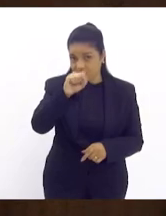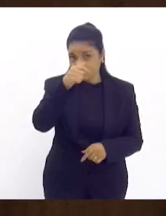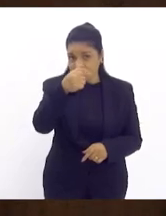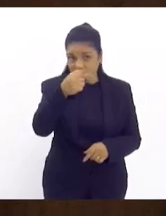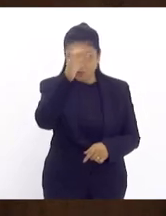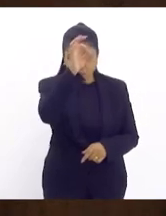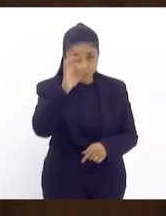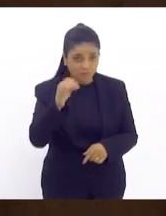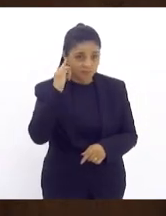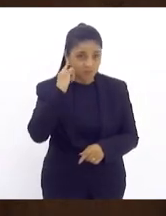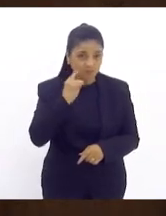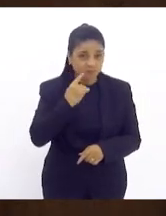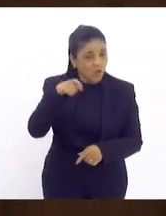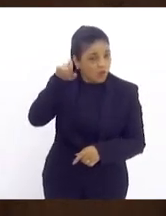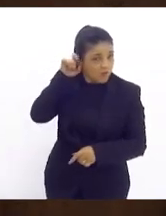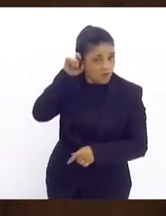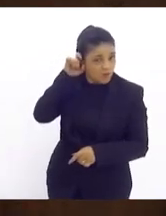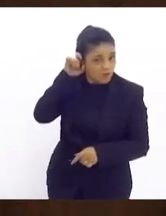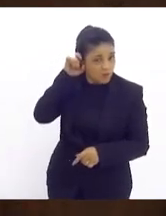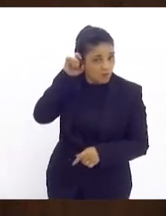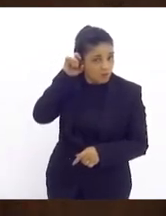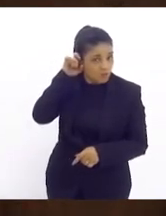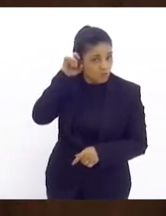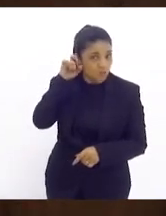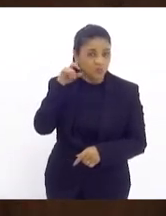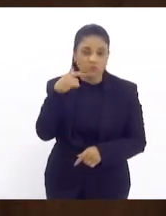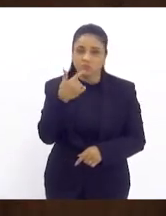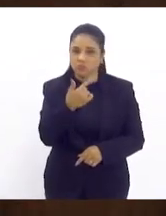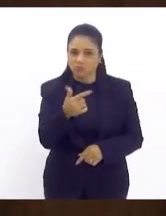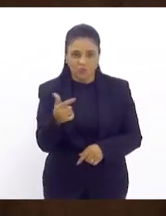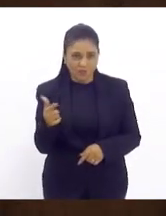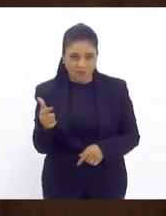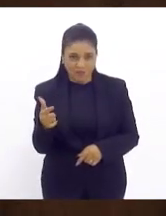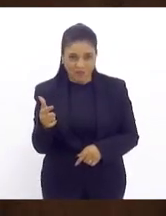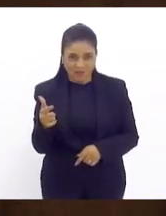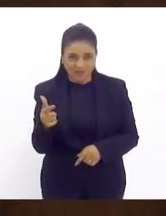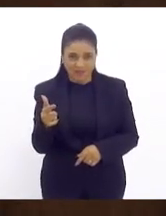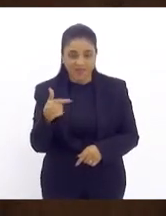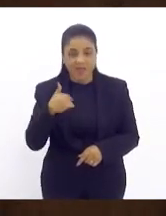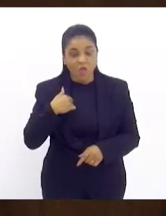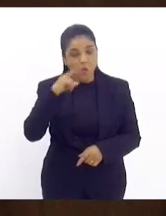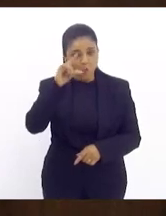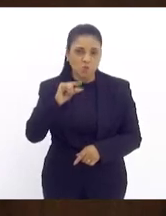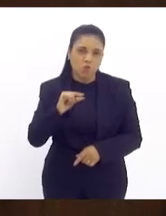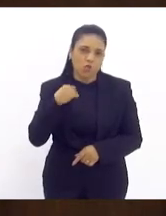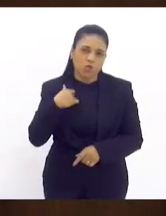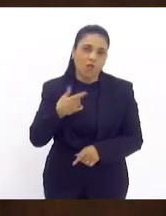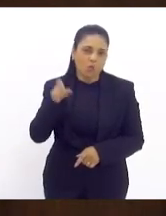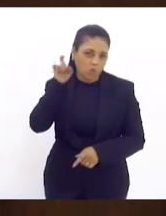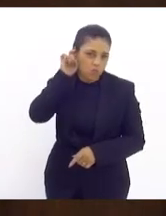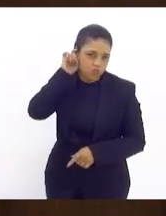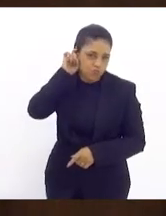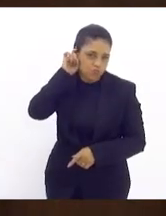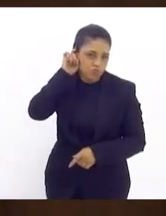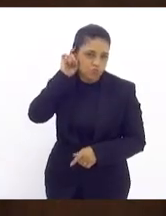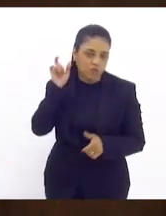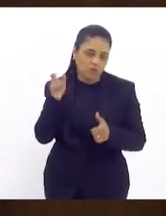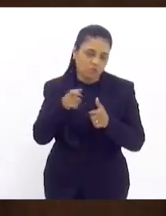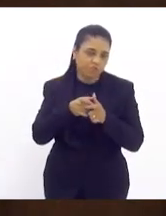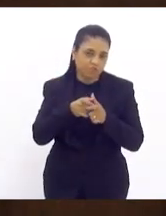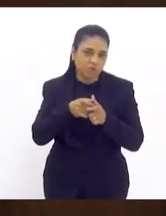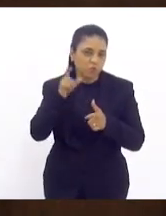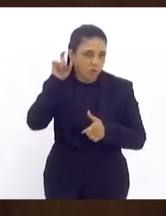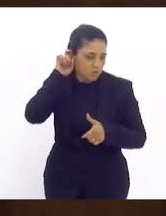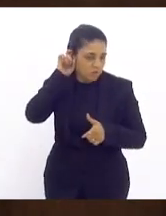não perdão 87% não usa aparelhos auditivos eu sou da minoria que usa aparelhos auditivos e isso é